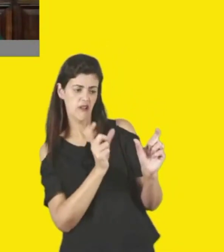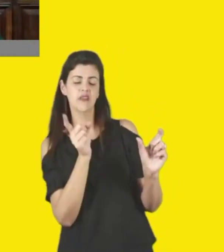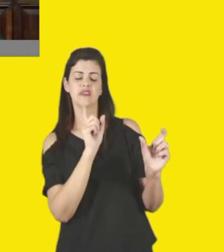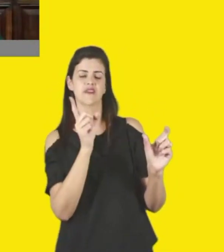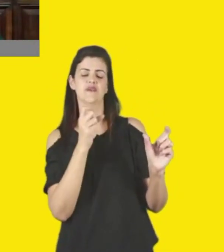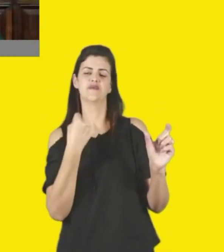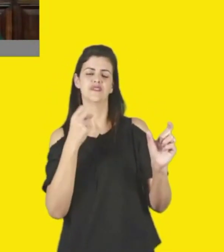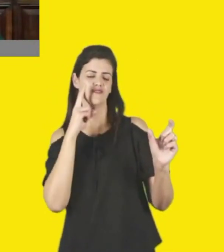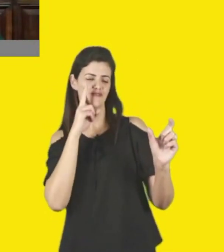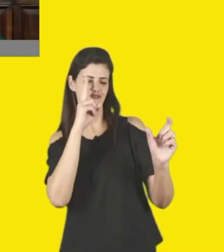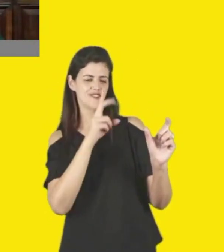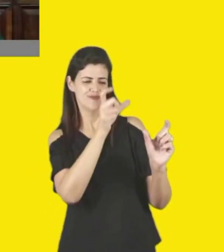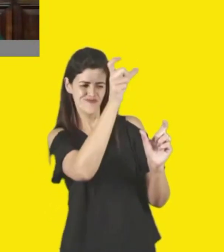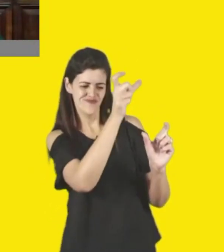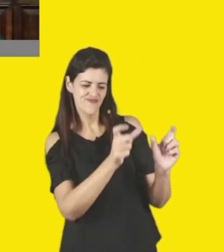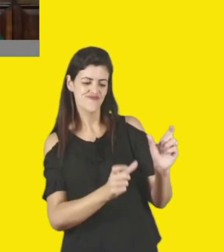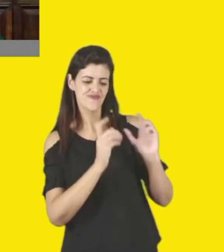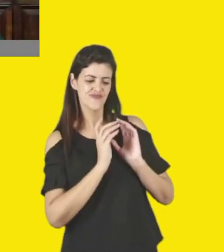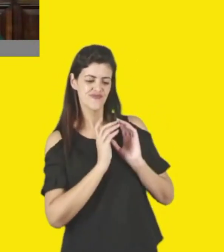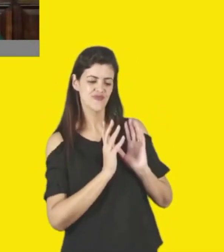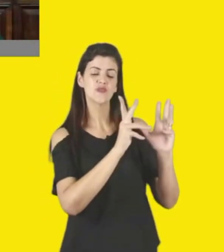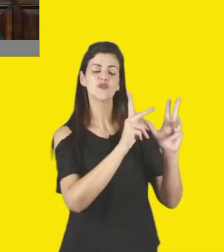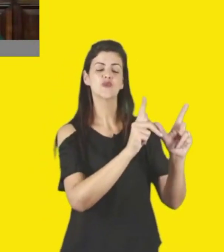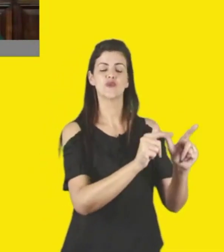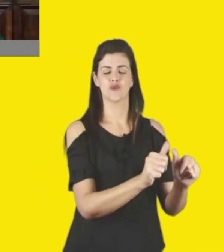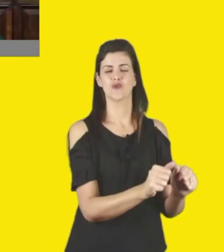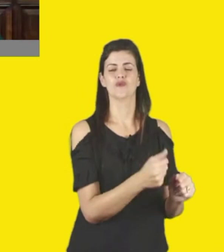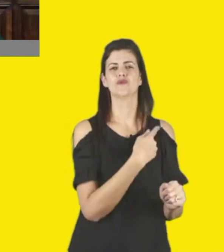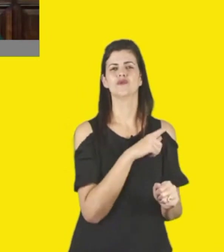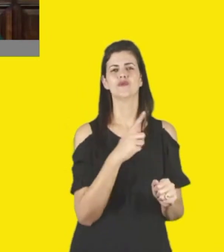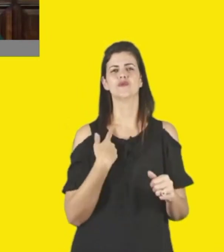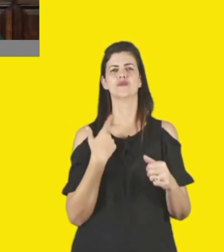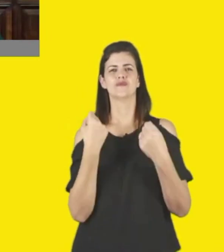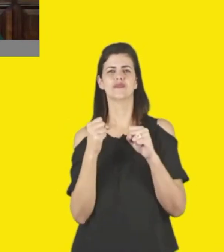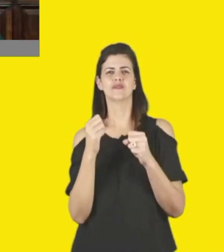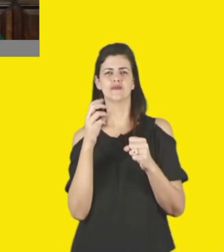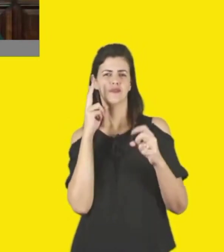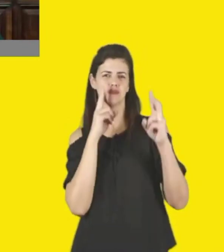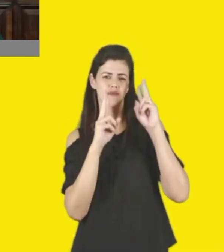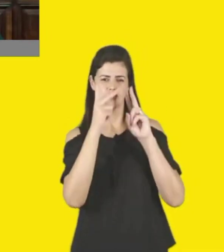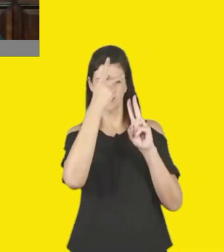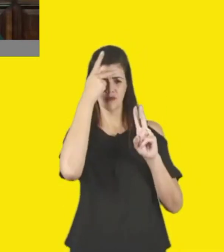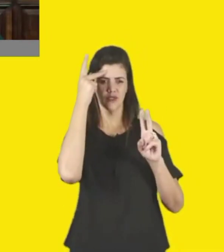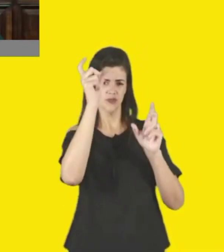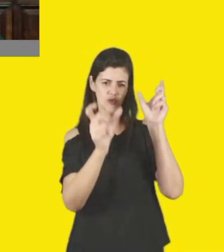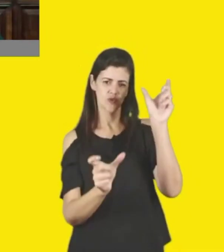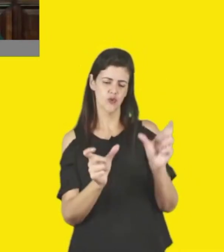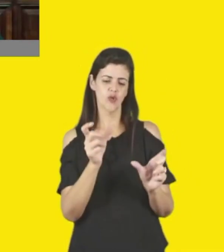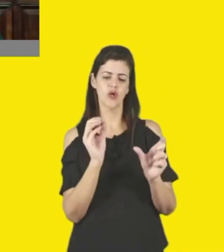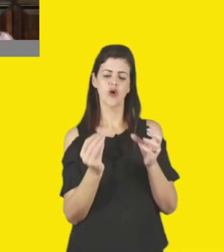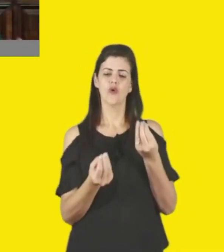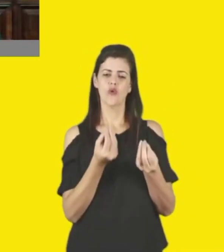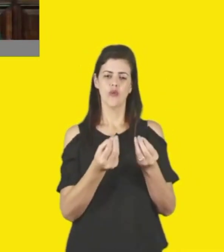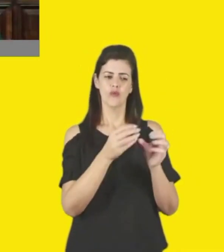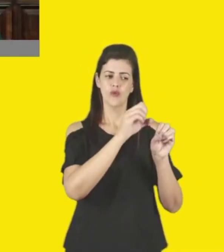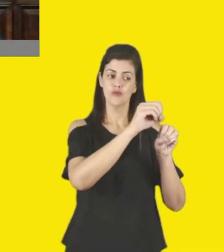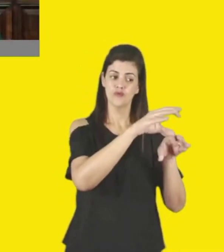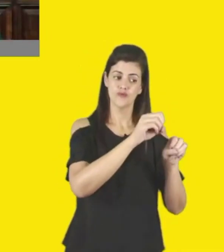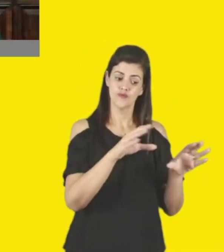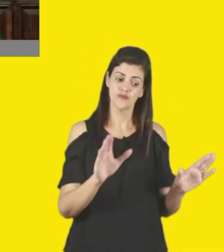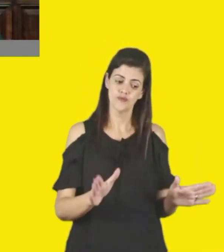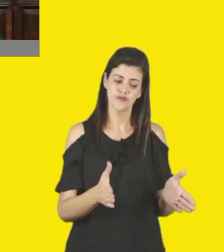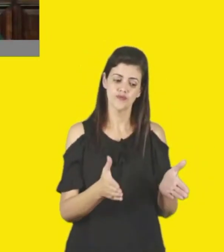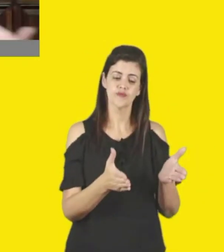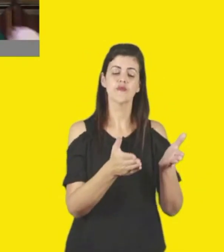a cultura, a gente sempre tem que pensar nesse tripé mesmo, que a gente tem a questão da formação, então, gente tem fazedores de